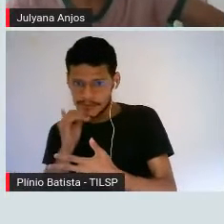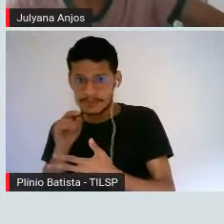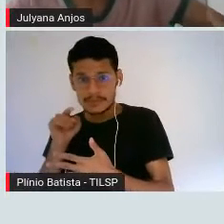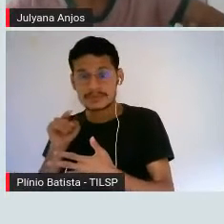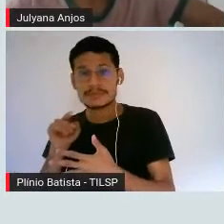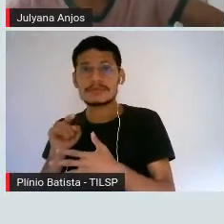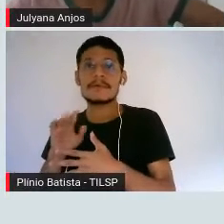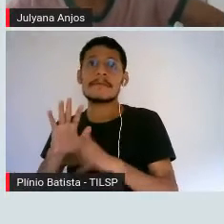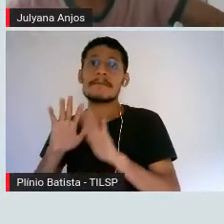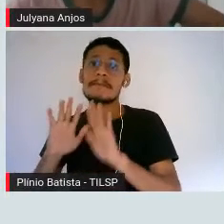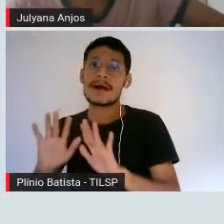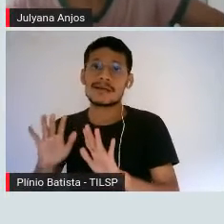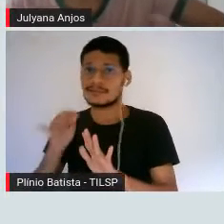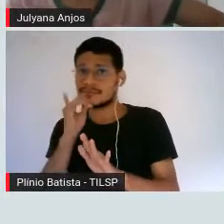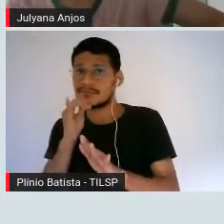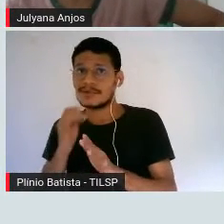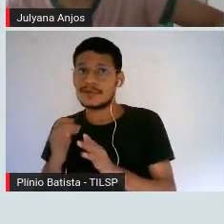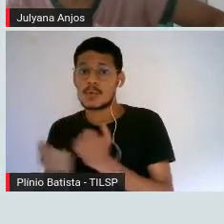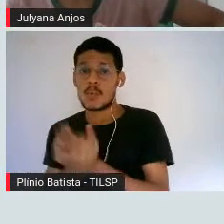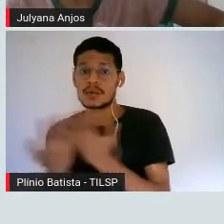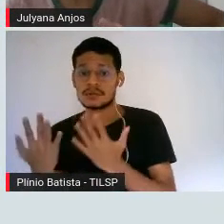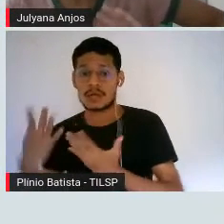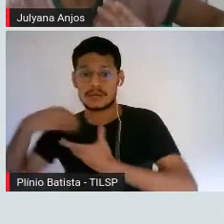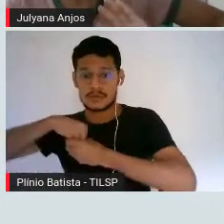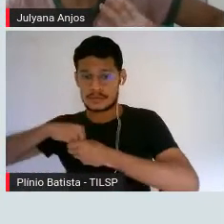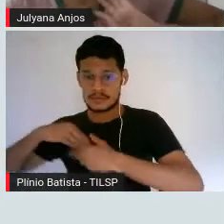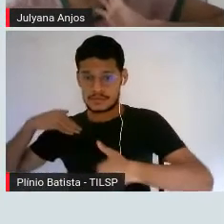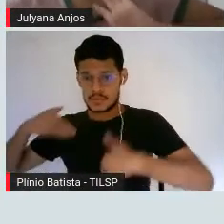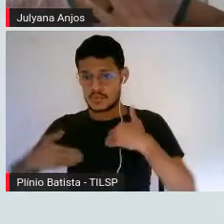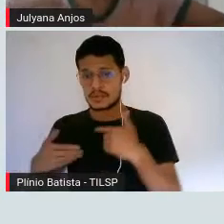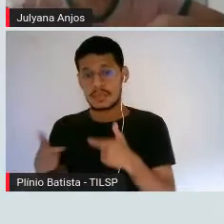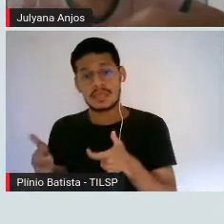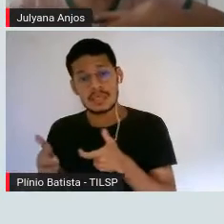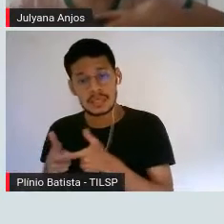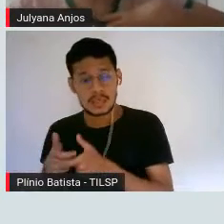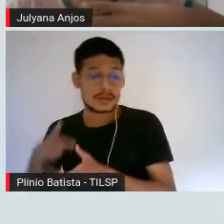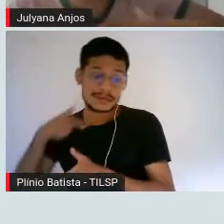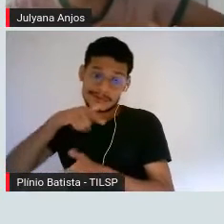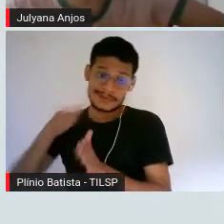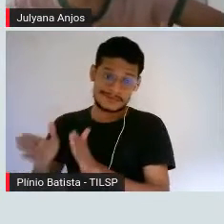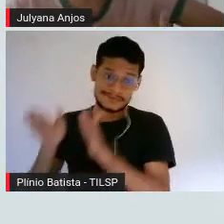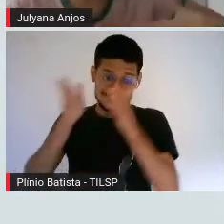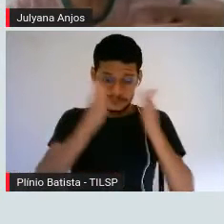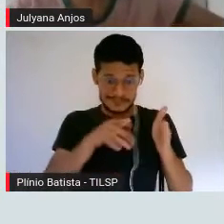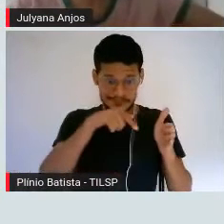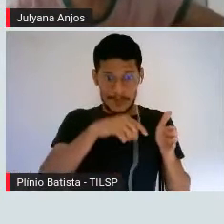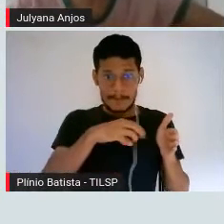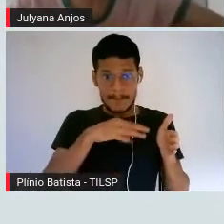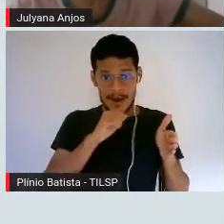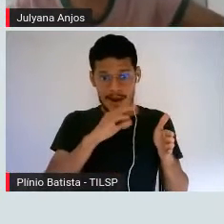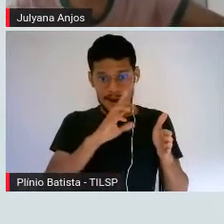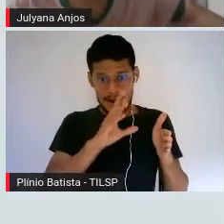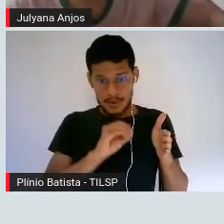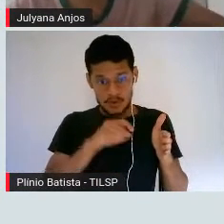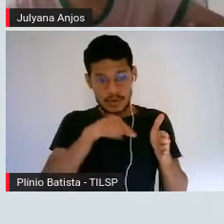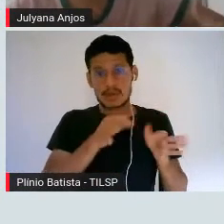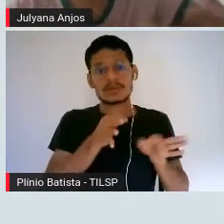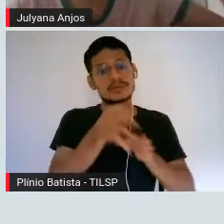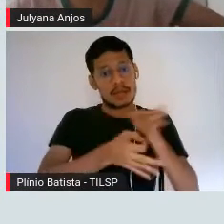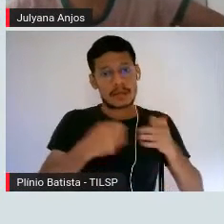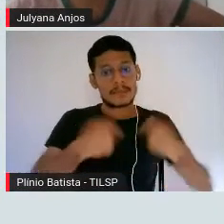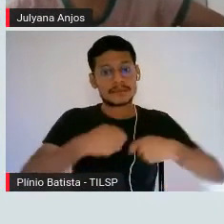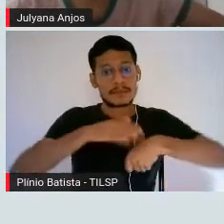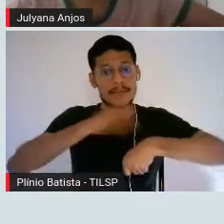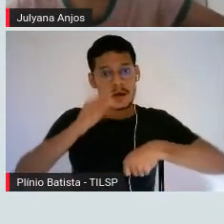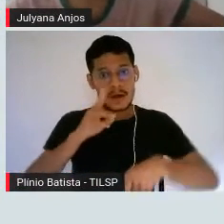organismo precisa deles é menor. Já os macronutrientes, as nossas células, né? Elas necessitam muito mais deles para promover esses